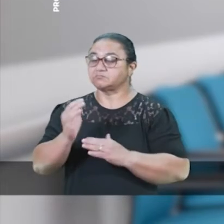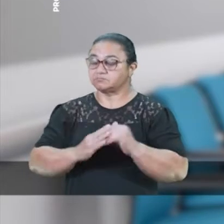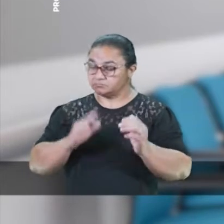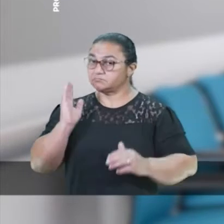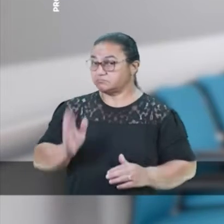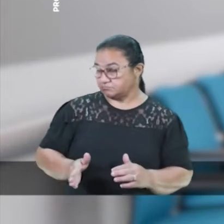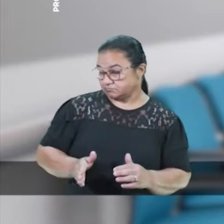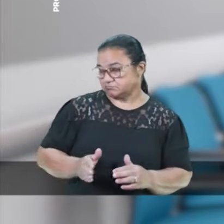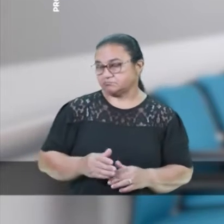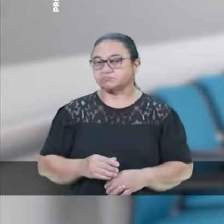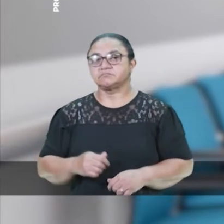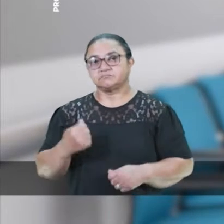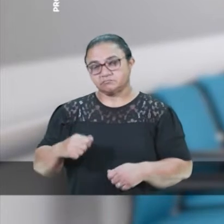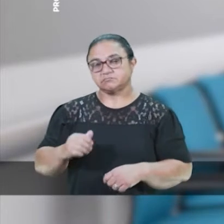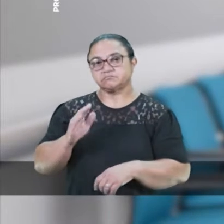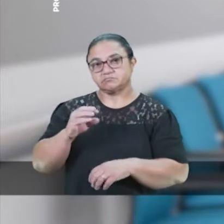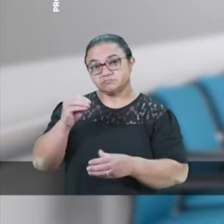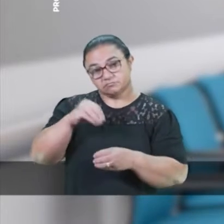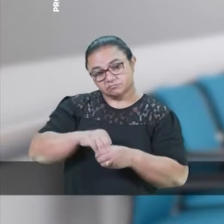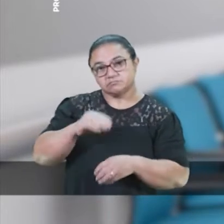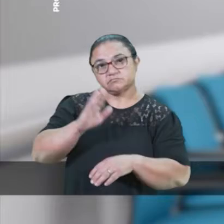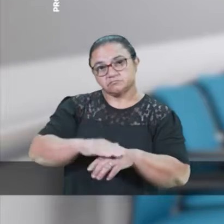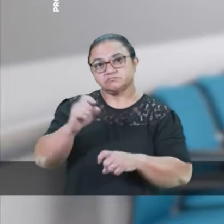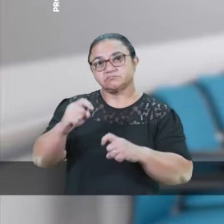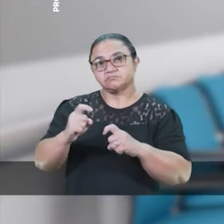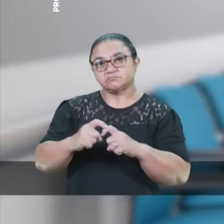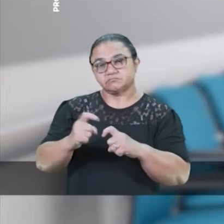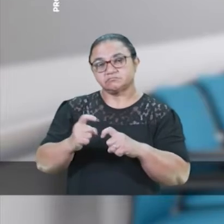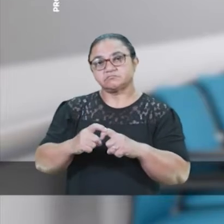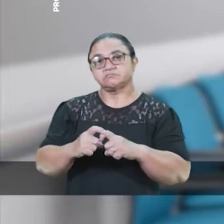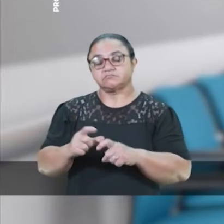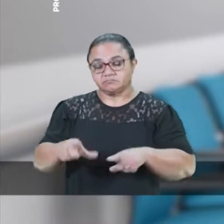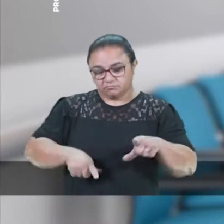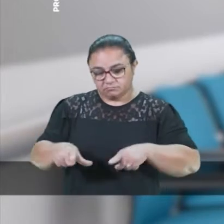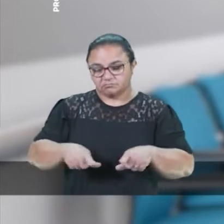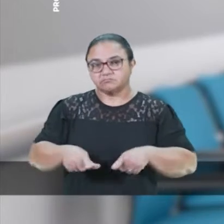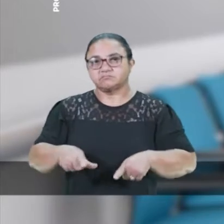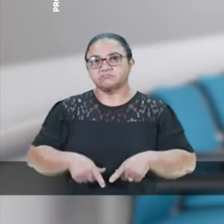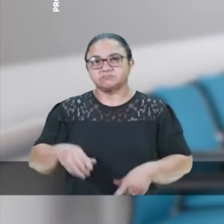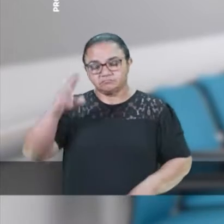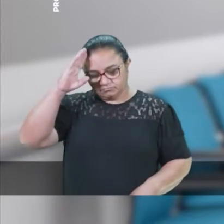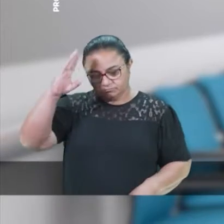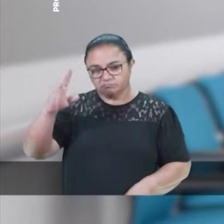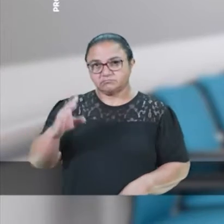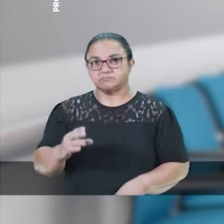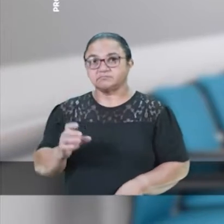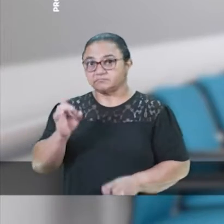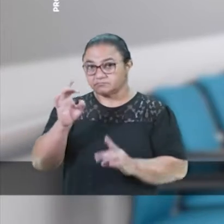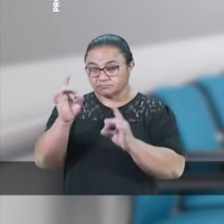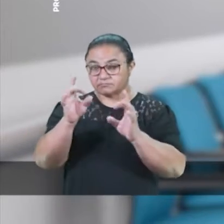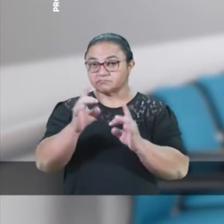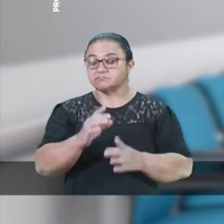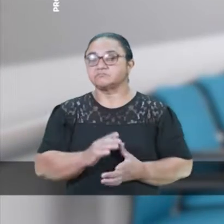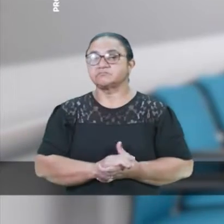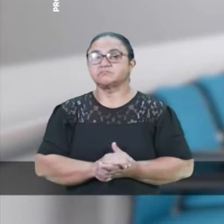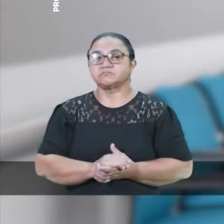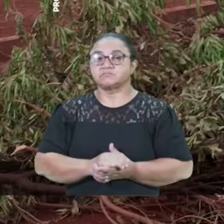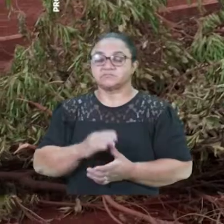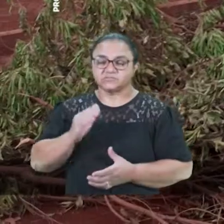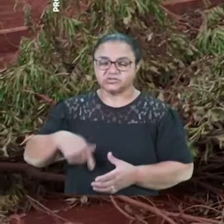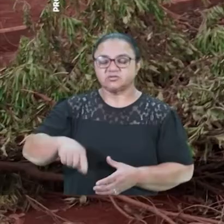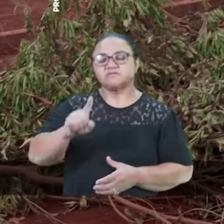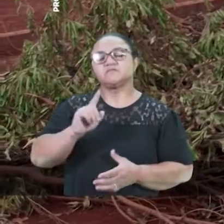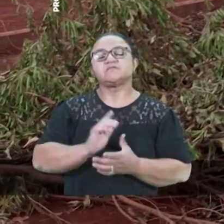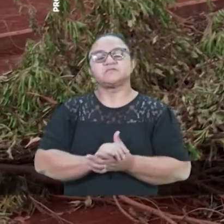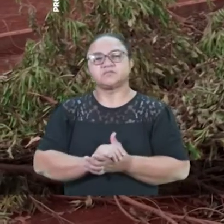bons profissionais atuando. Mas precisamos colocar mais médicos para trabalhar. Principalmente especialistas.